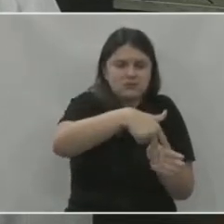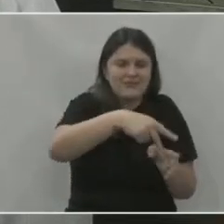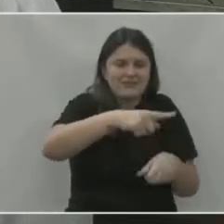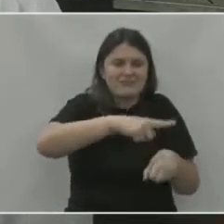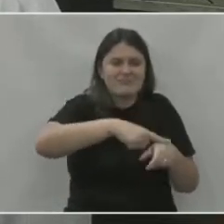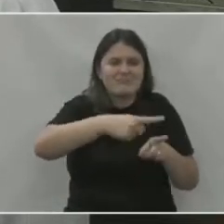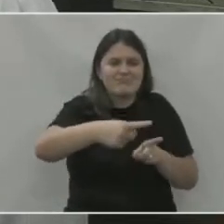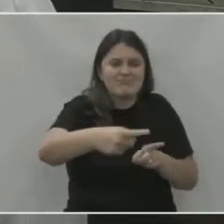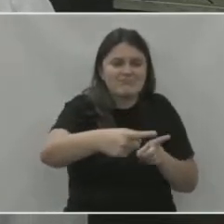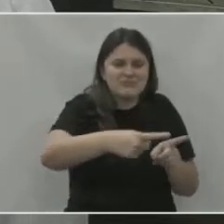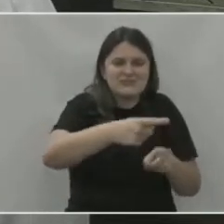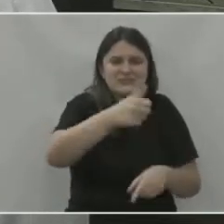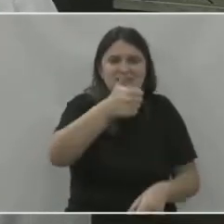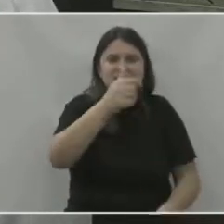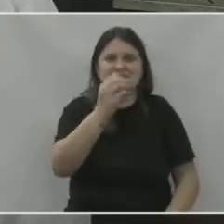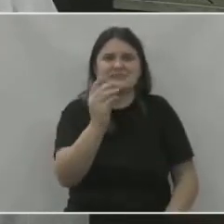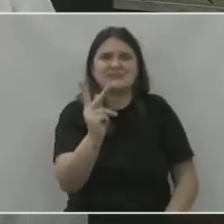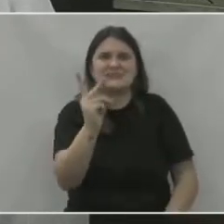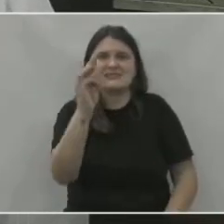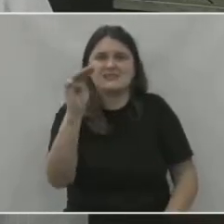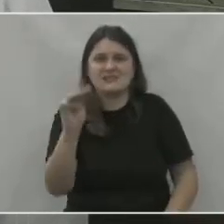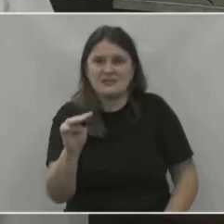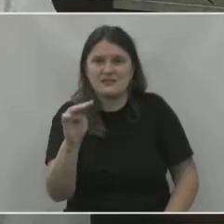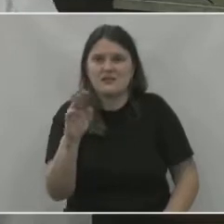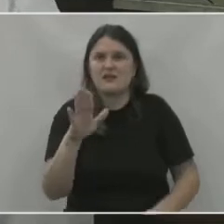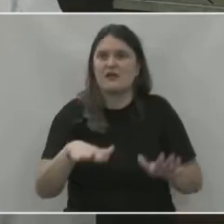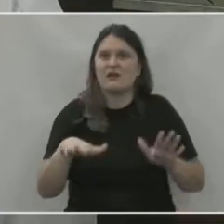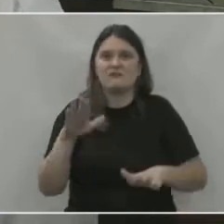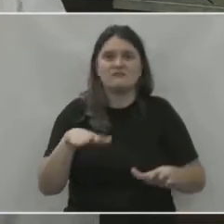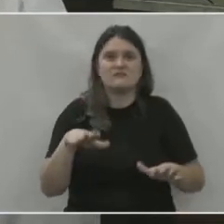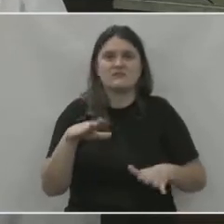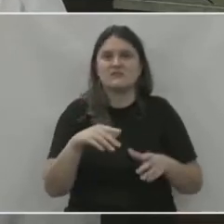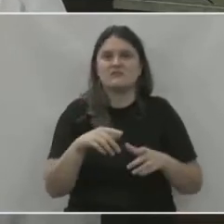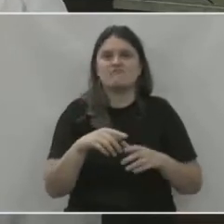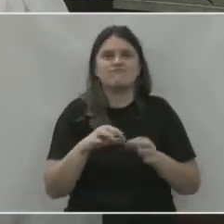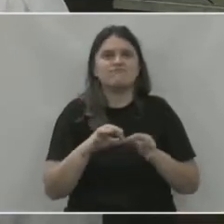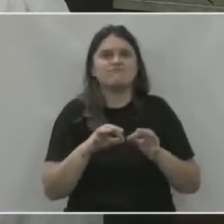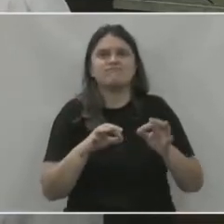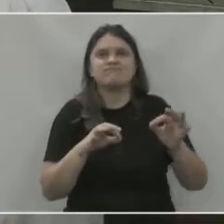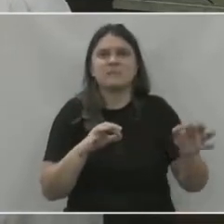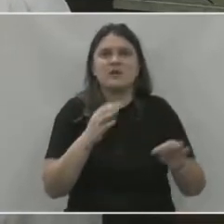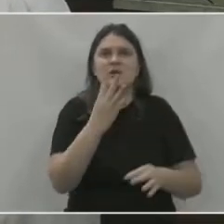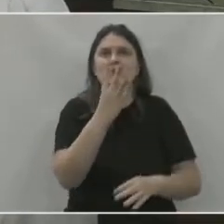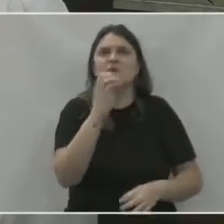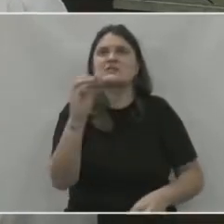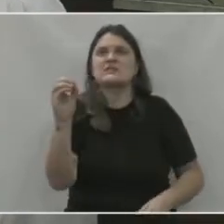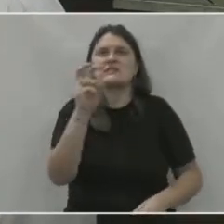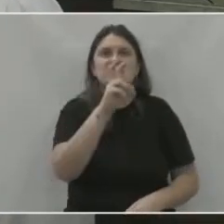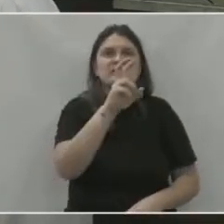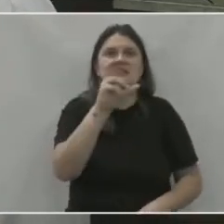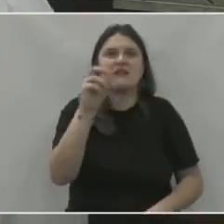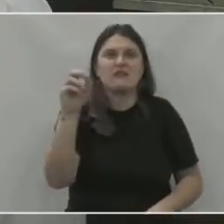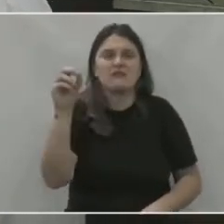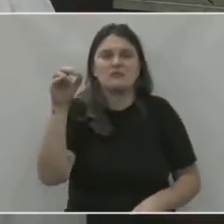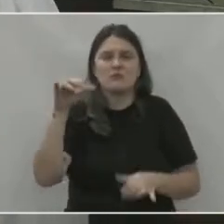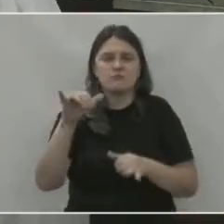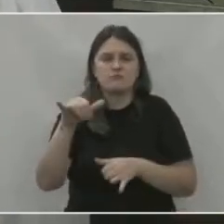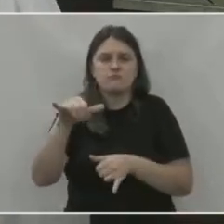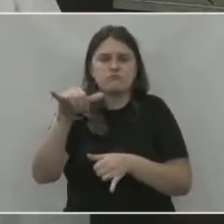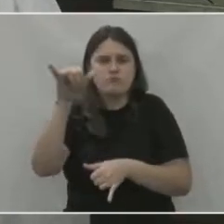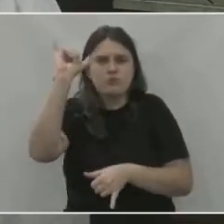mais de 130 quilômetros. Você imagina uma quantidade de 400, 500 cabeças de gado